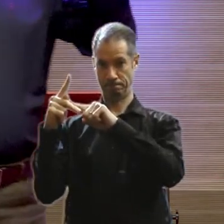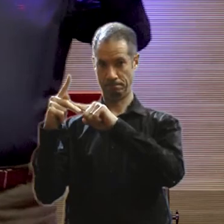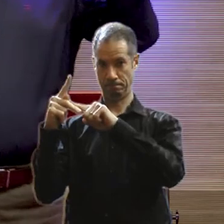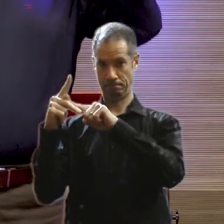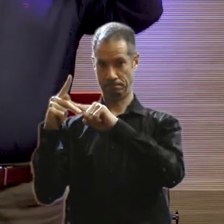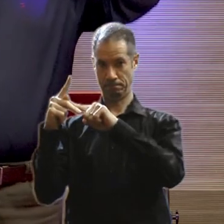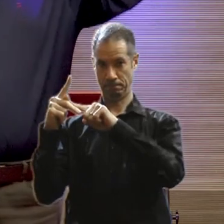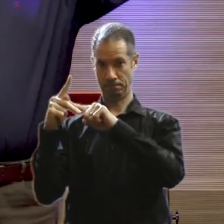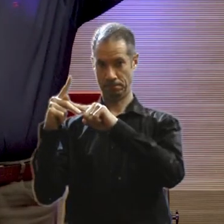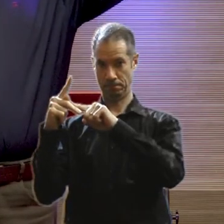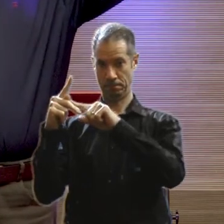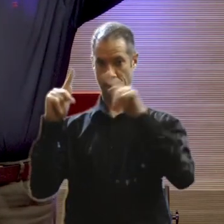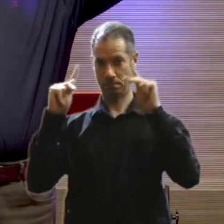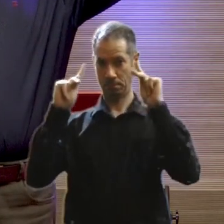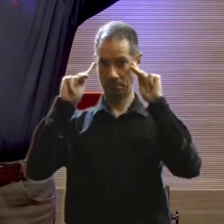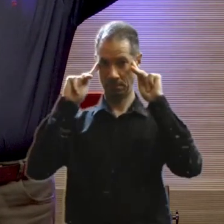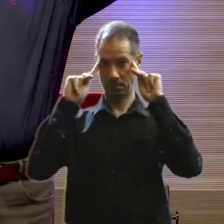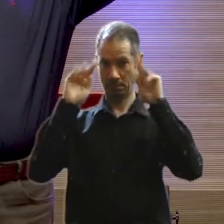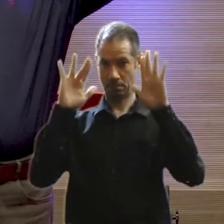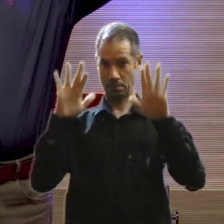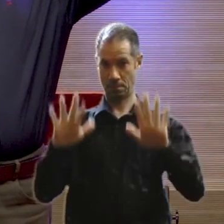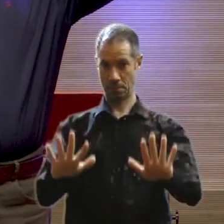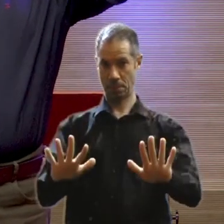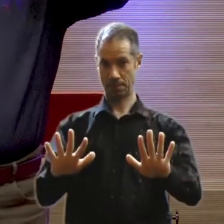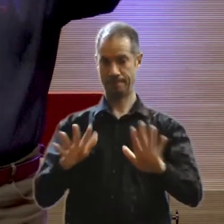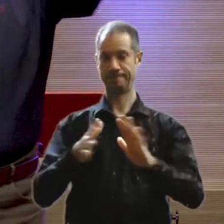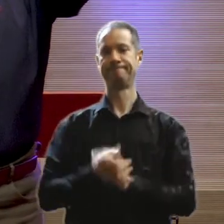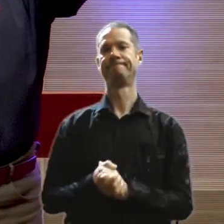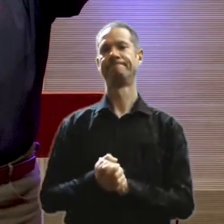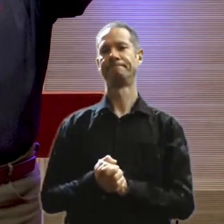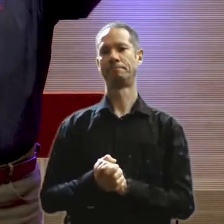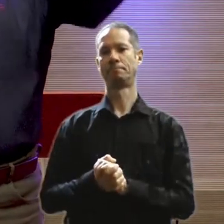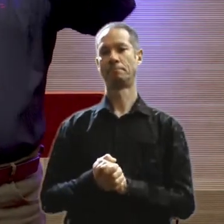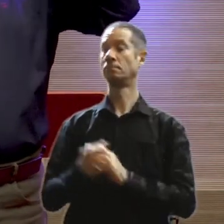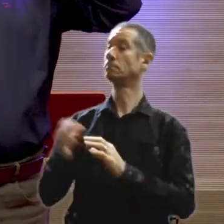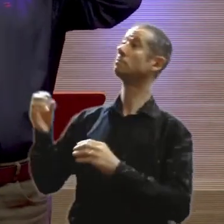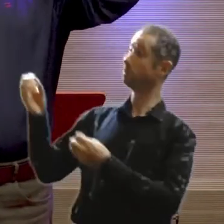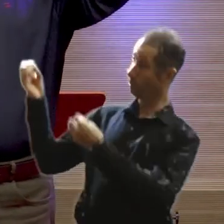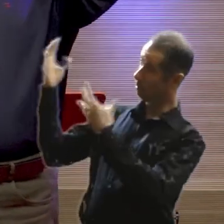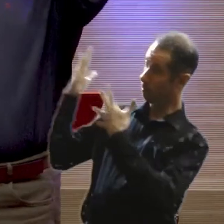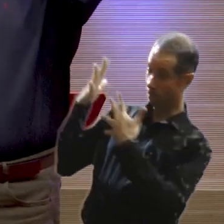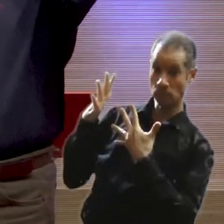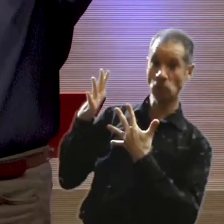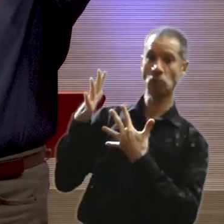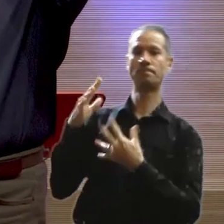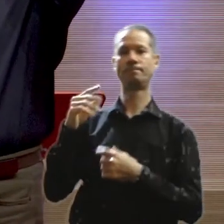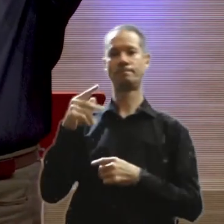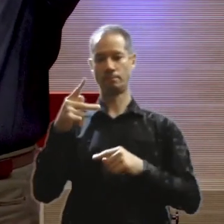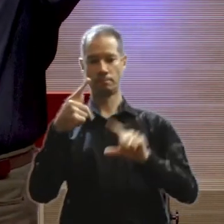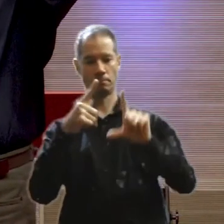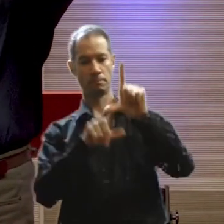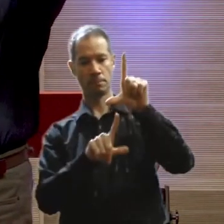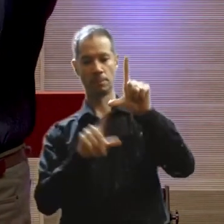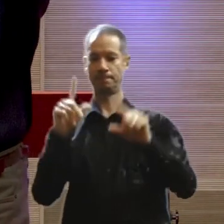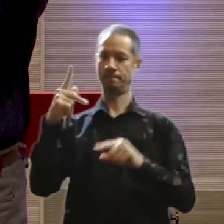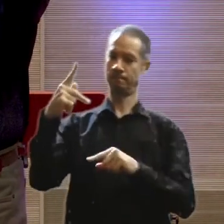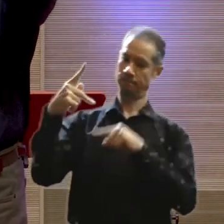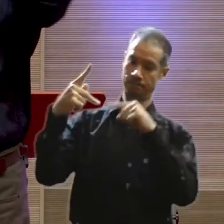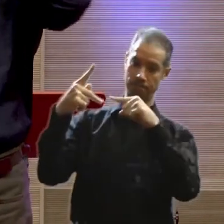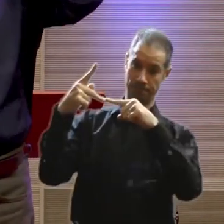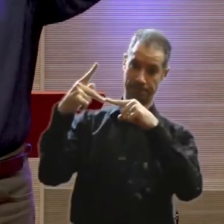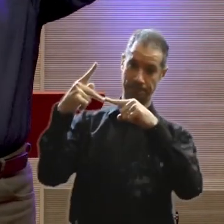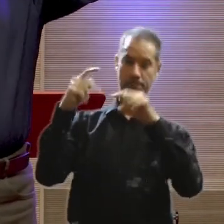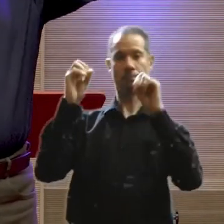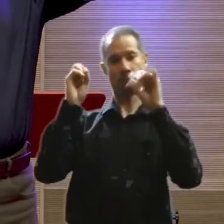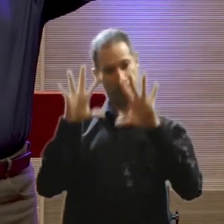Então, próspera é isso aqui, ó. E abençoa. Ó, letra P. E bênção.